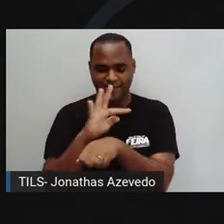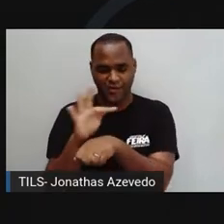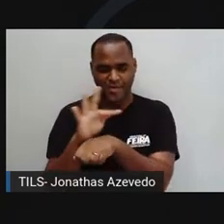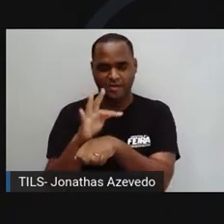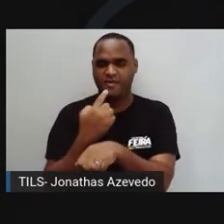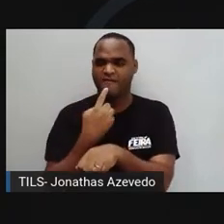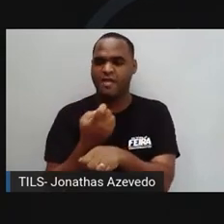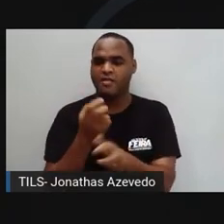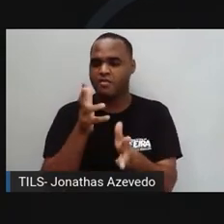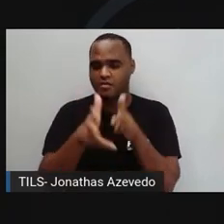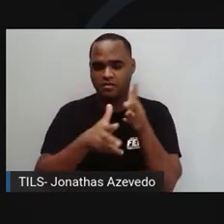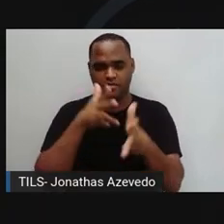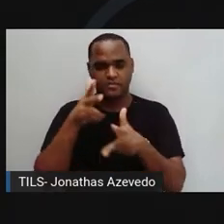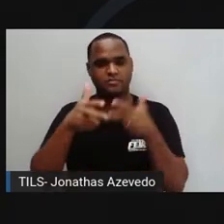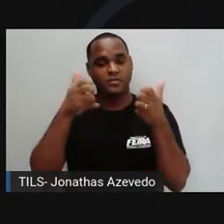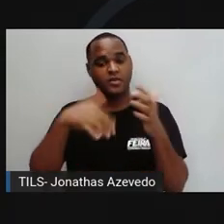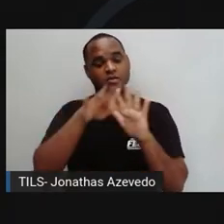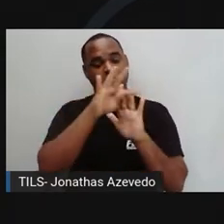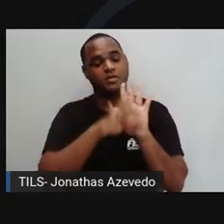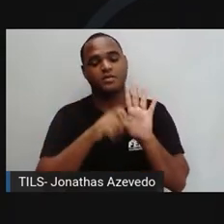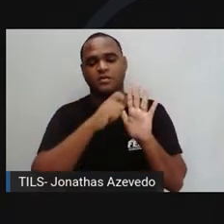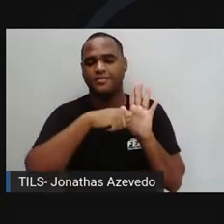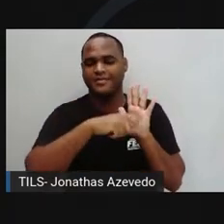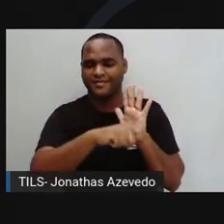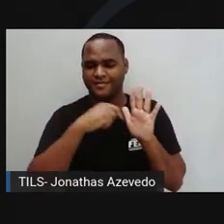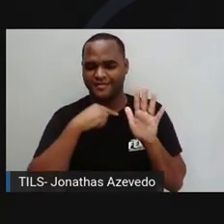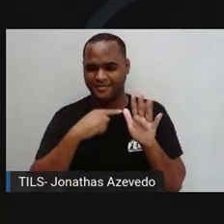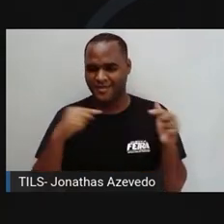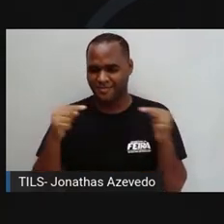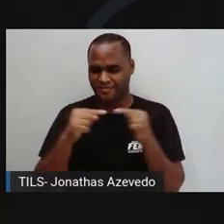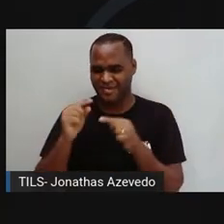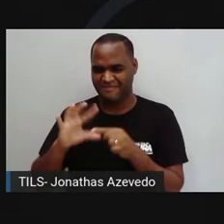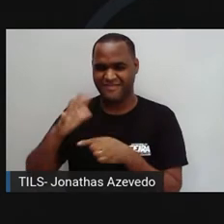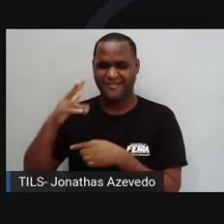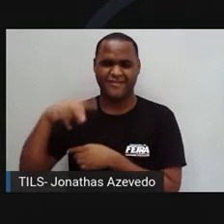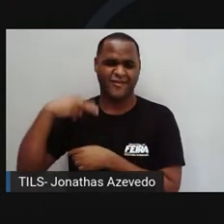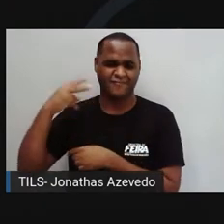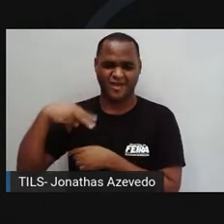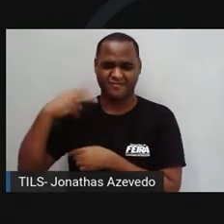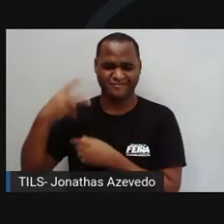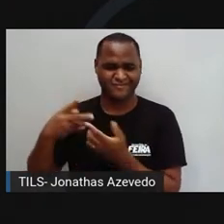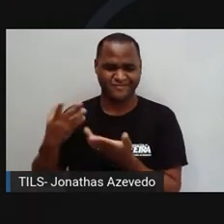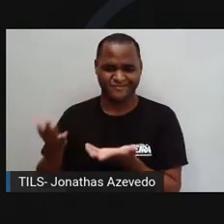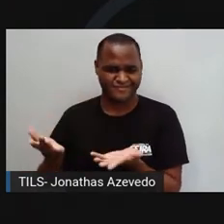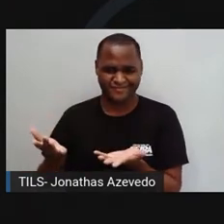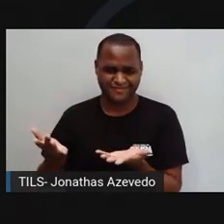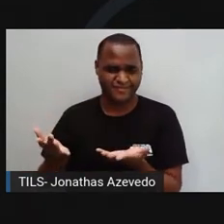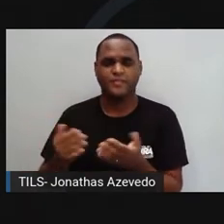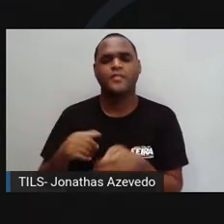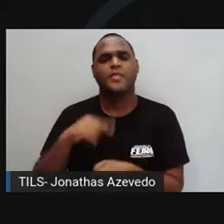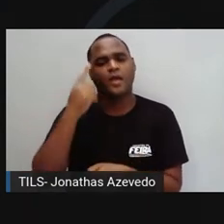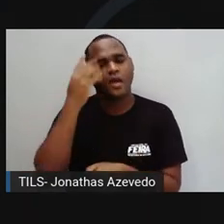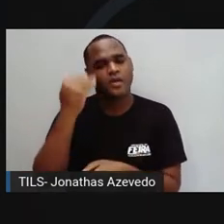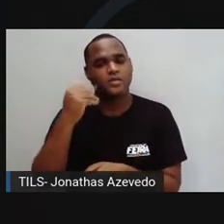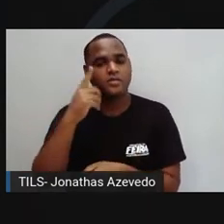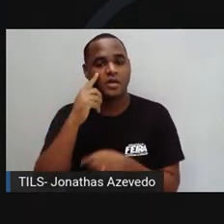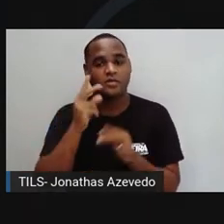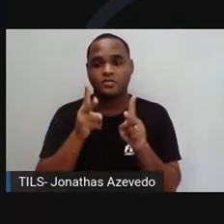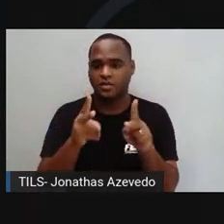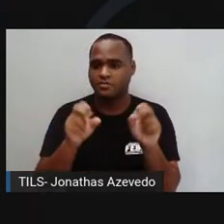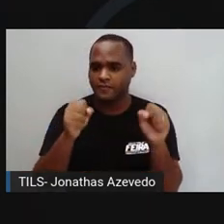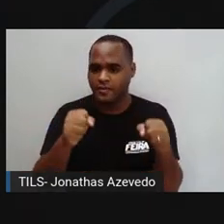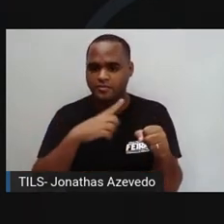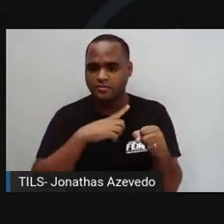da fala ou do texto escrito não está restrita a um evento em uma Câmara Municipal. Claro, sempre que